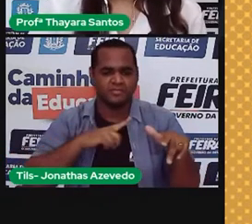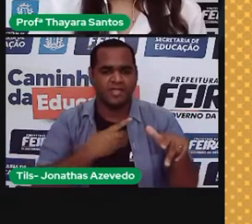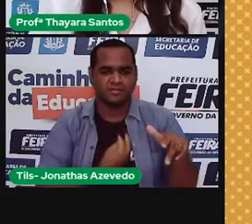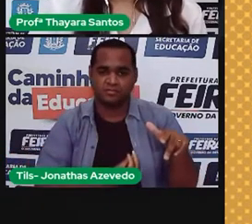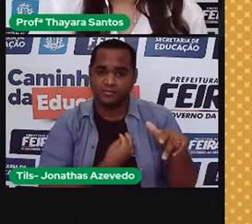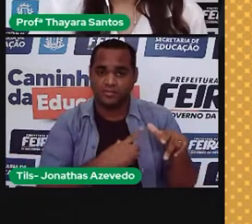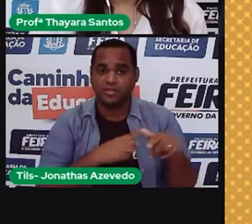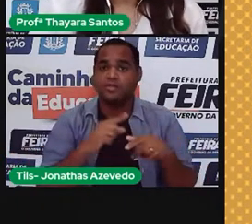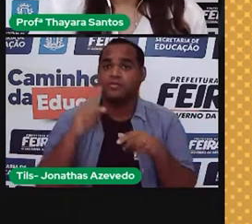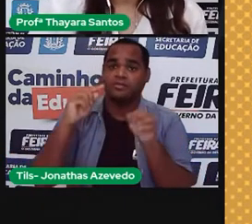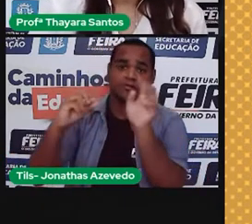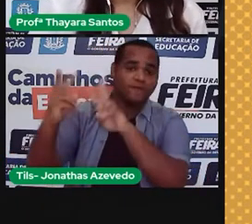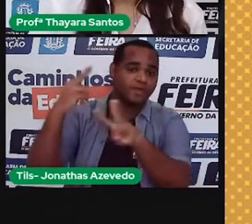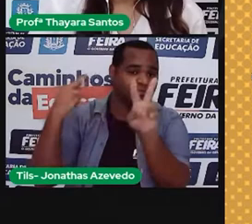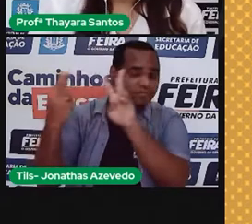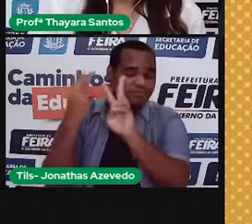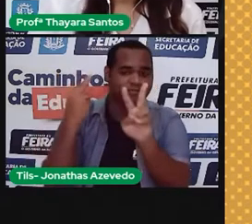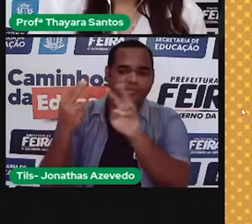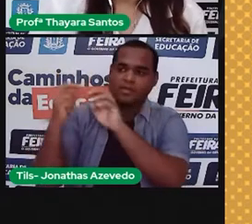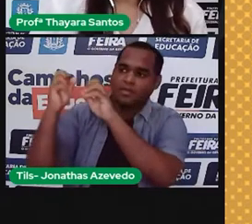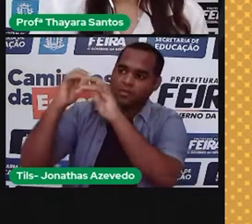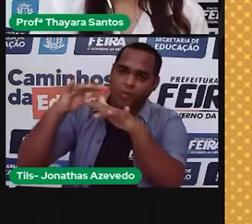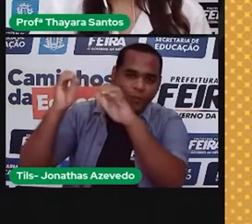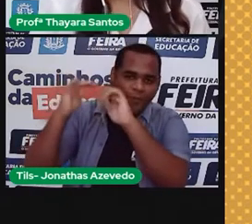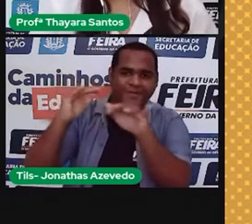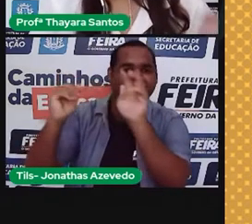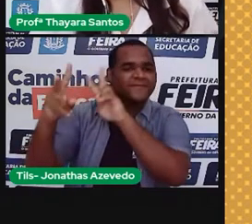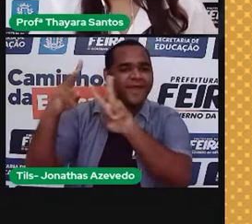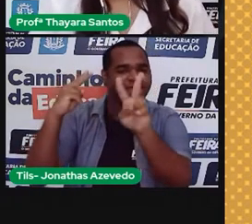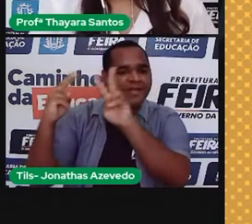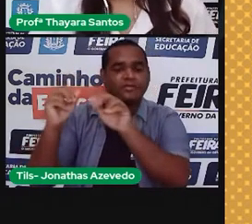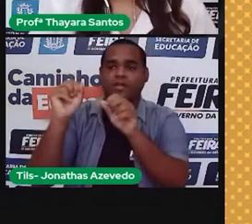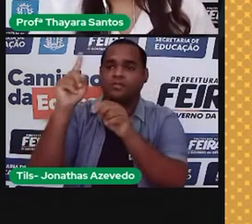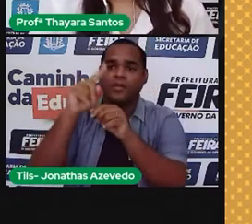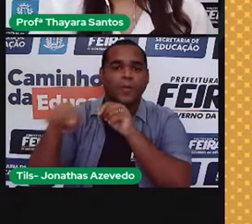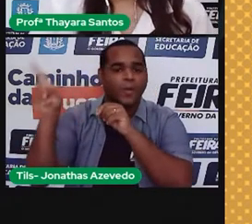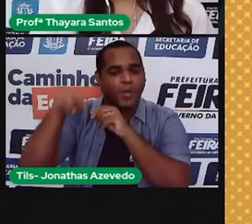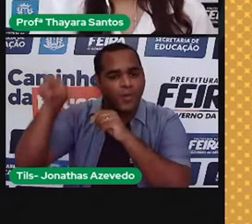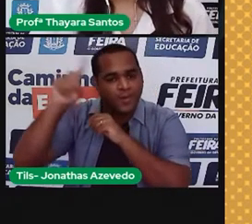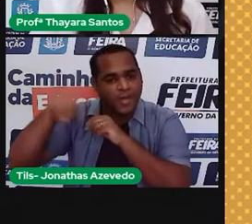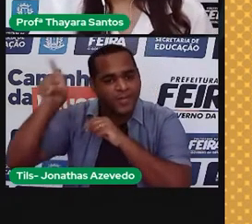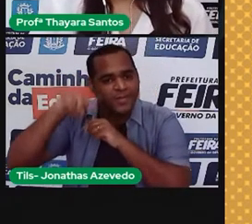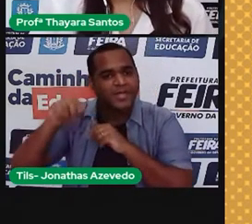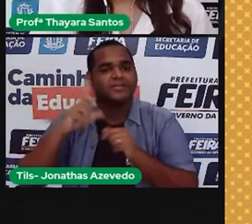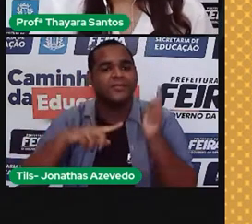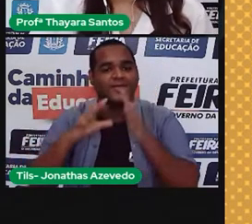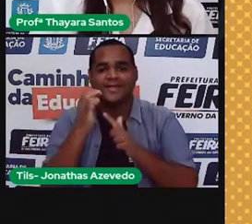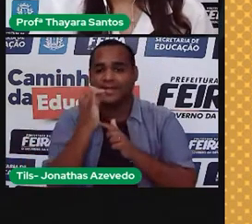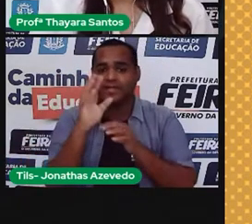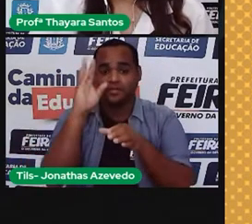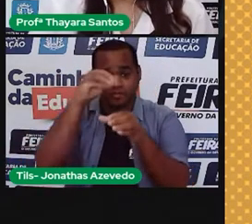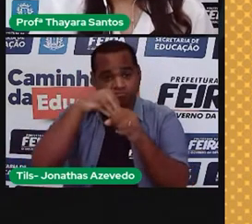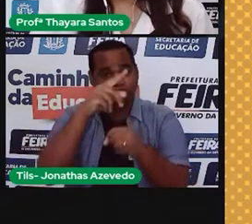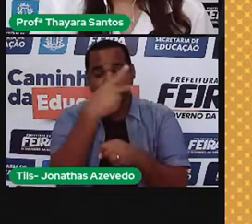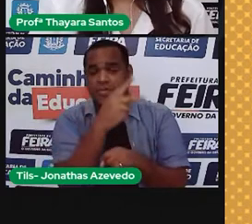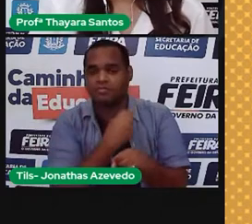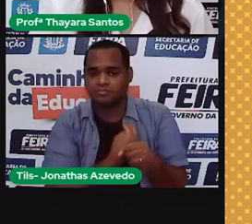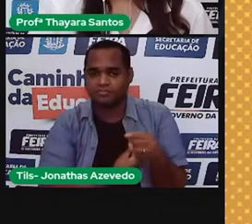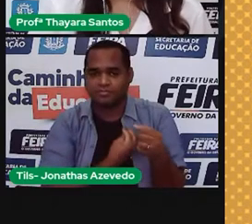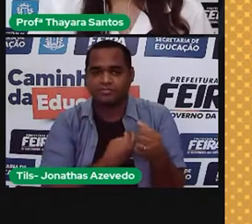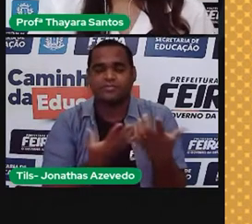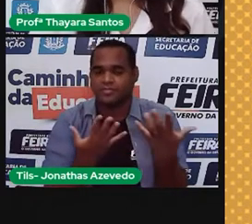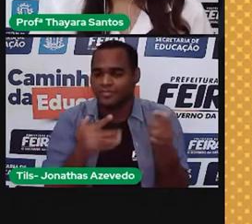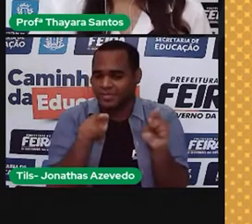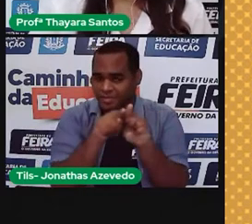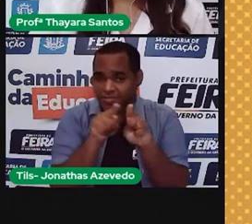O vento está batendo nessa hélice e essa hélice se movimenta, o que faz com que gere energia mecânica aqui e essa